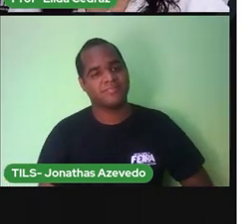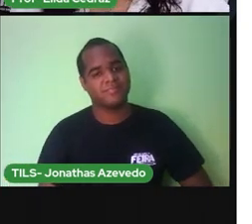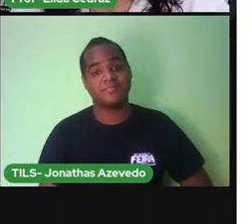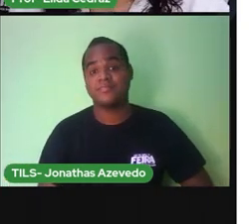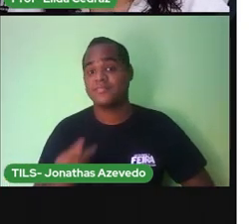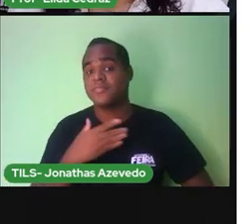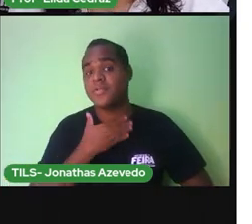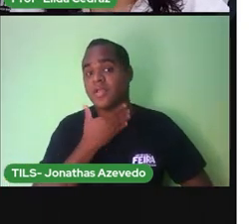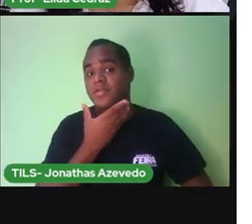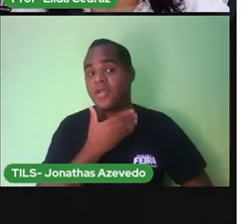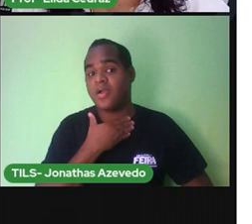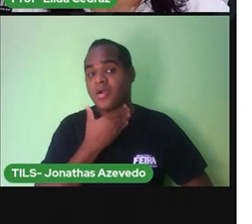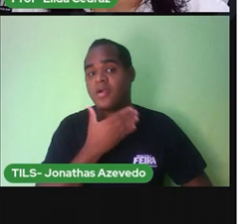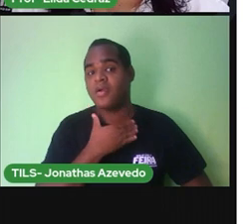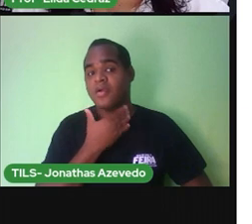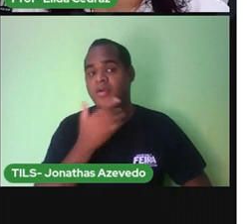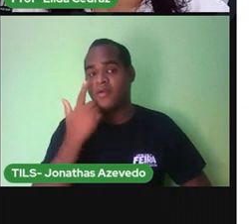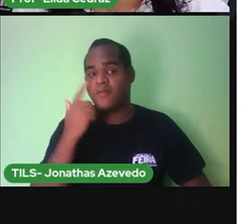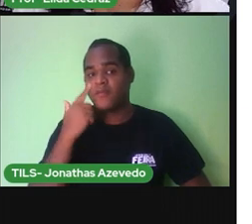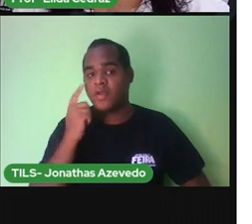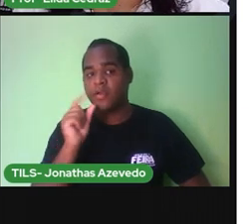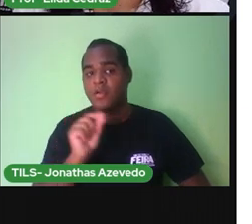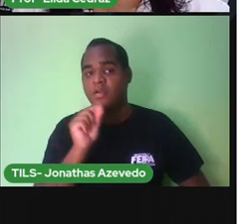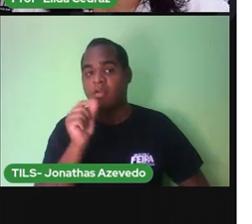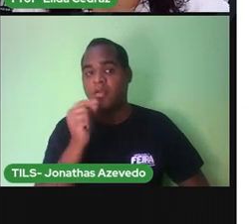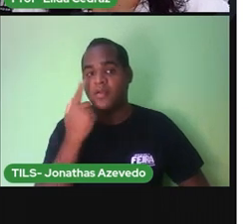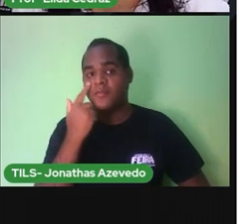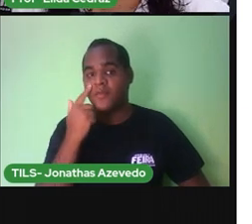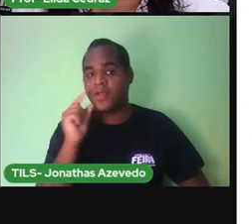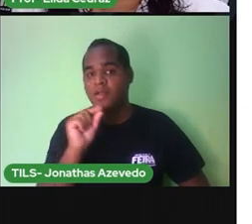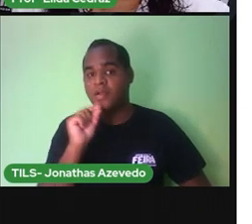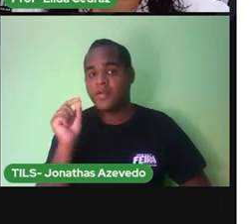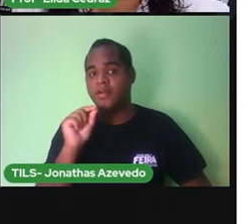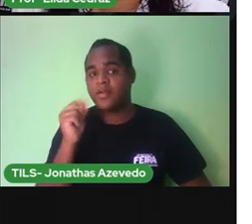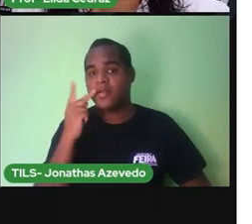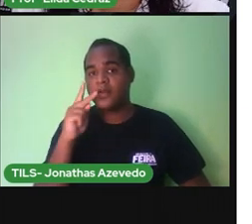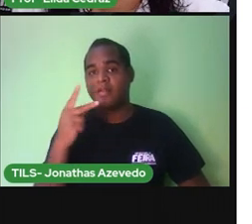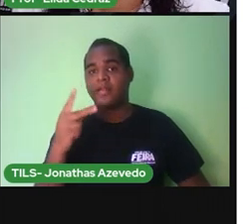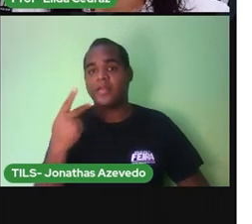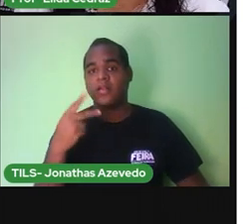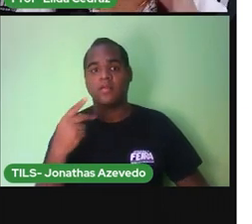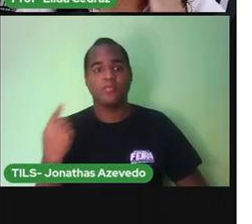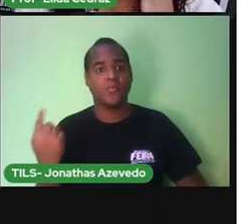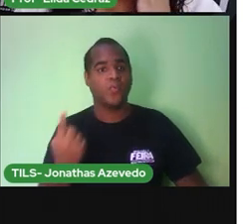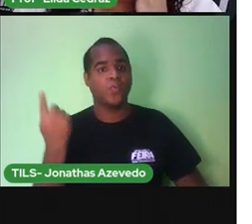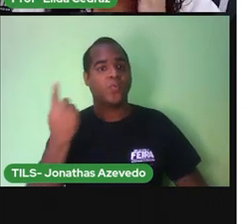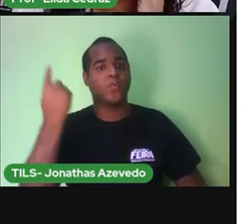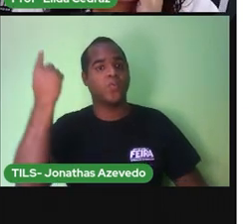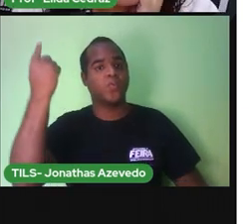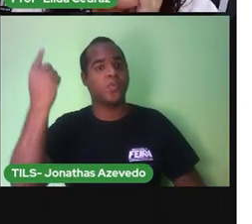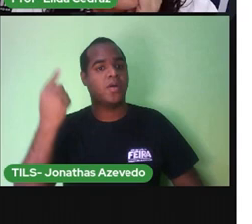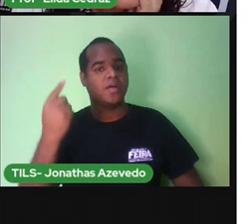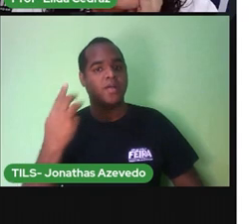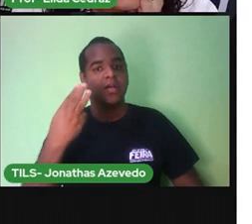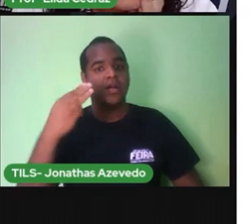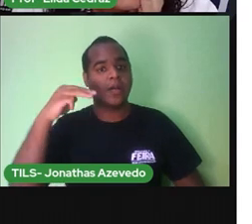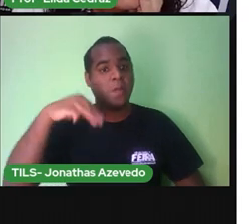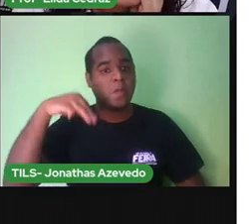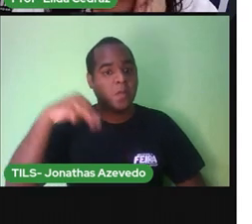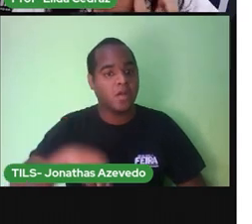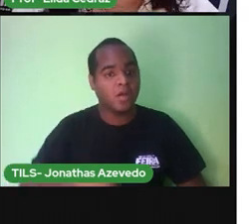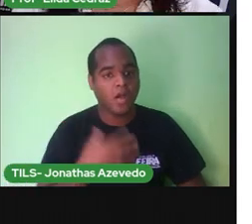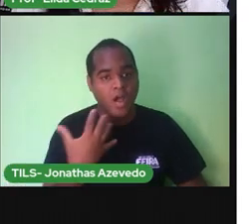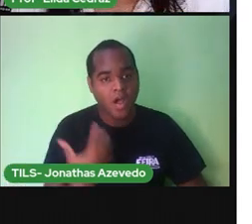girafa Você está vendo A altura Da girafa Olha só O tamanho Da girafa Três metros